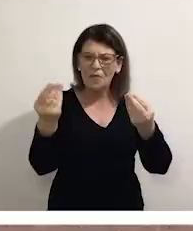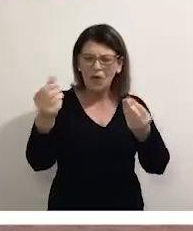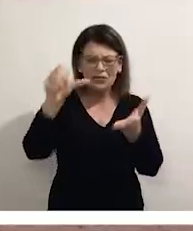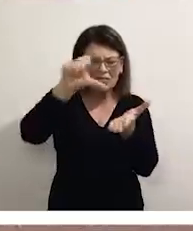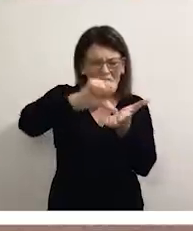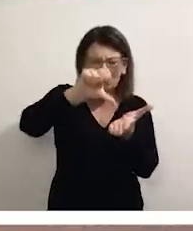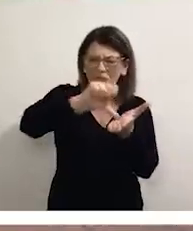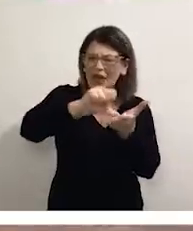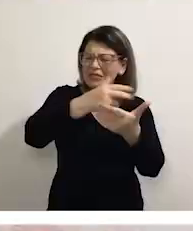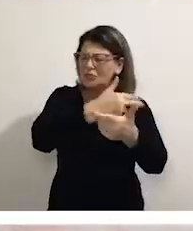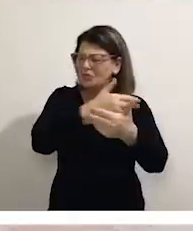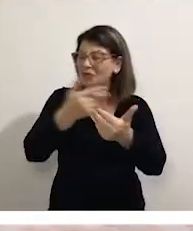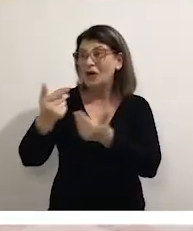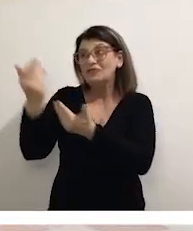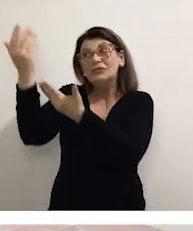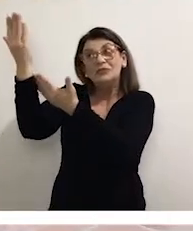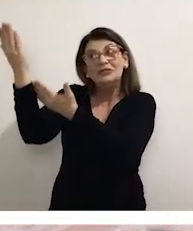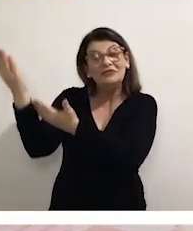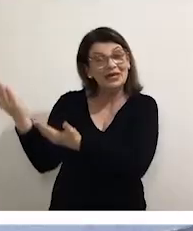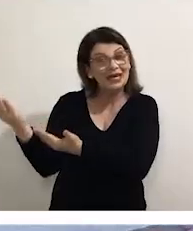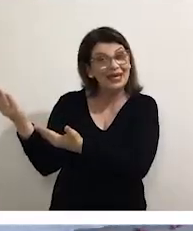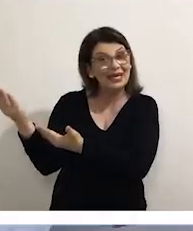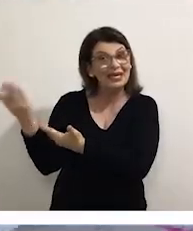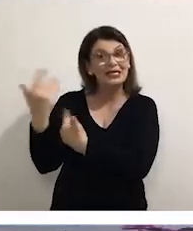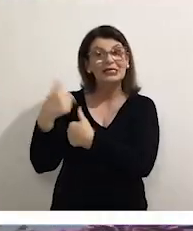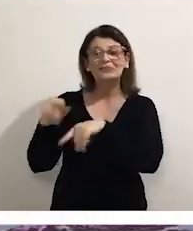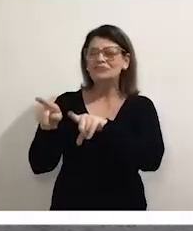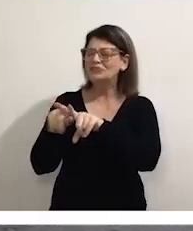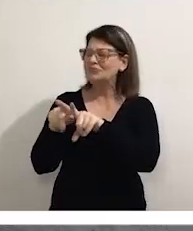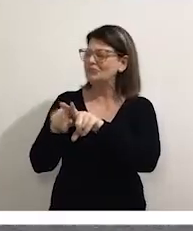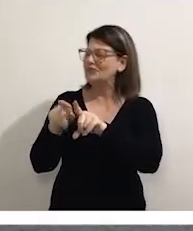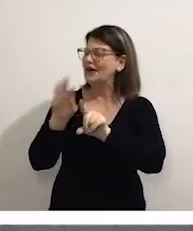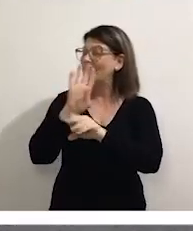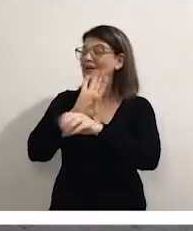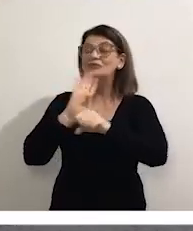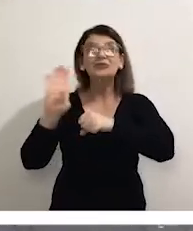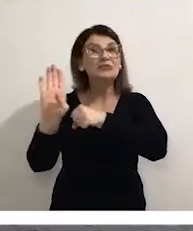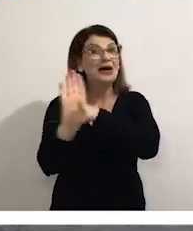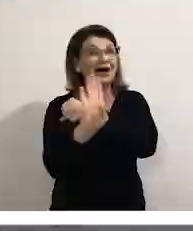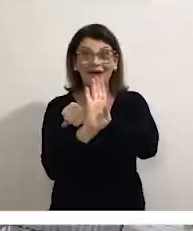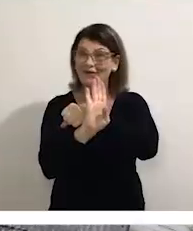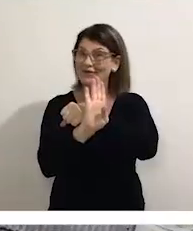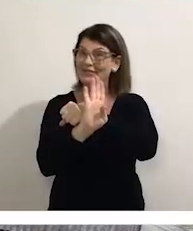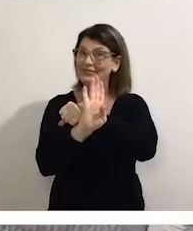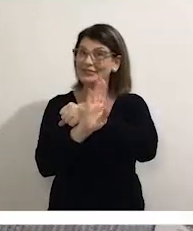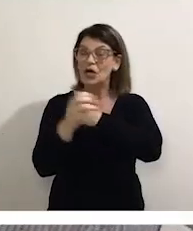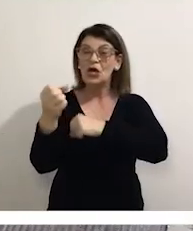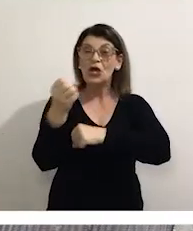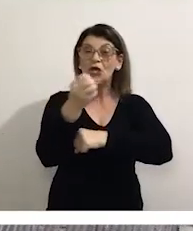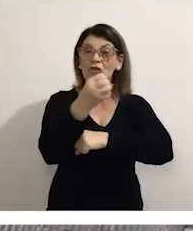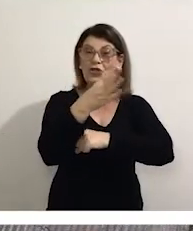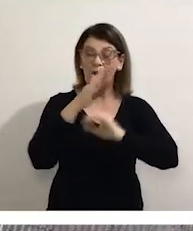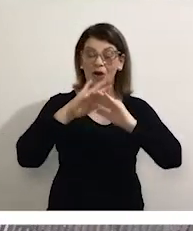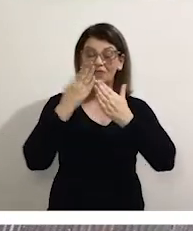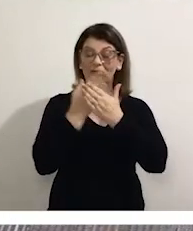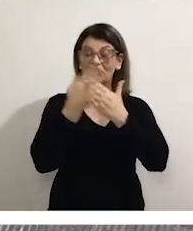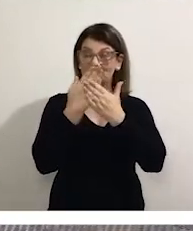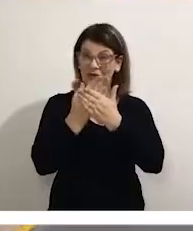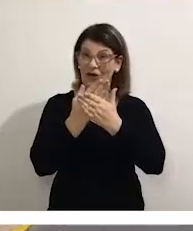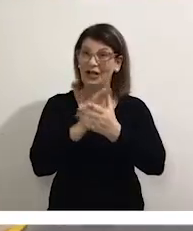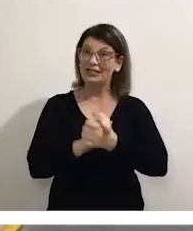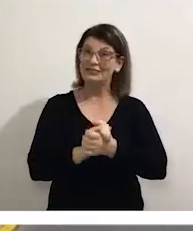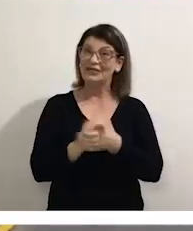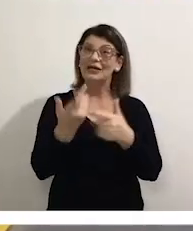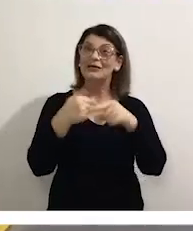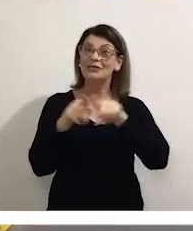no Jaguaretê, no São Vicente, no Aldorioli e no bairro Atlântico. Nova UBS Escola no Progresso